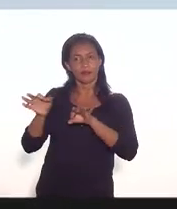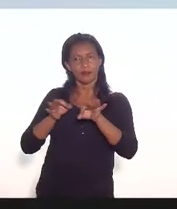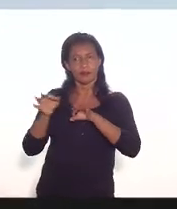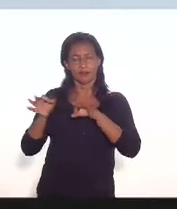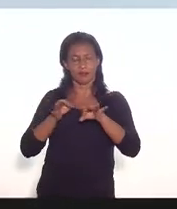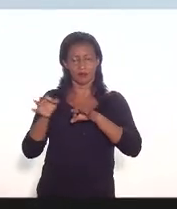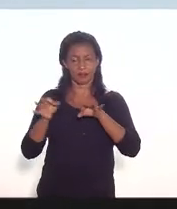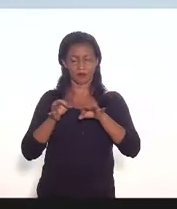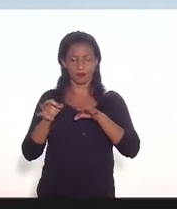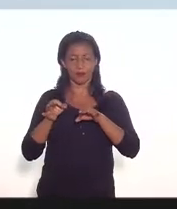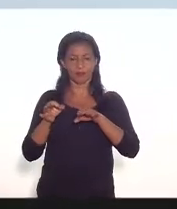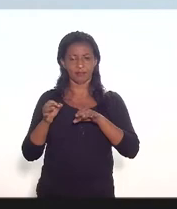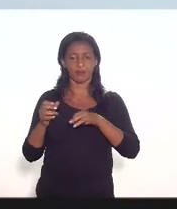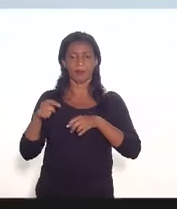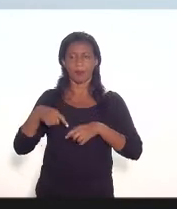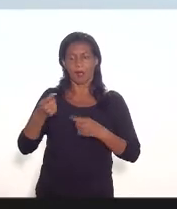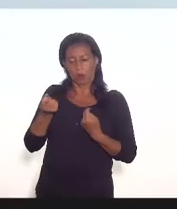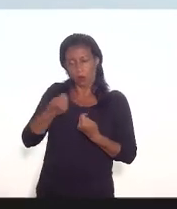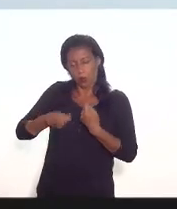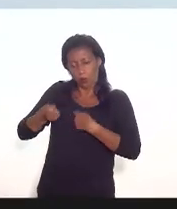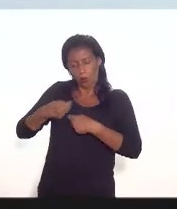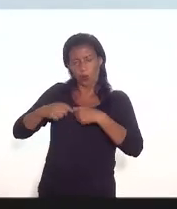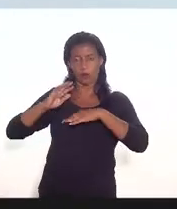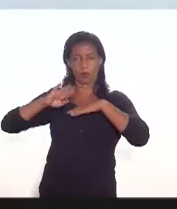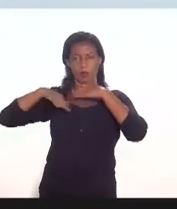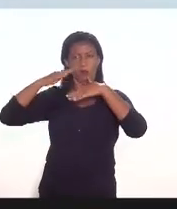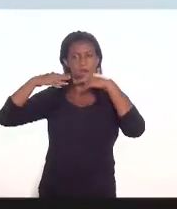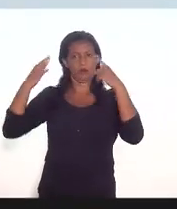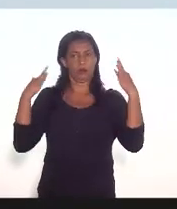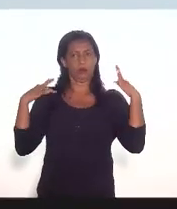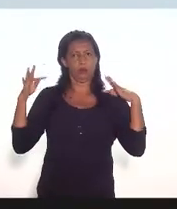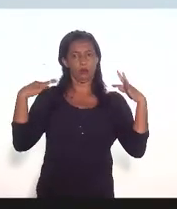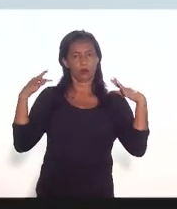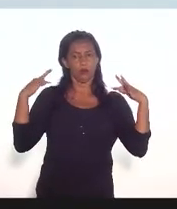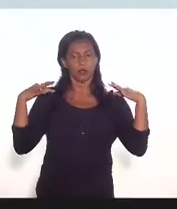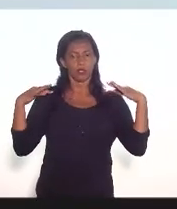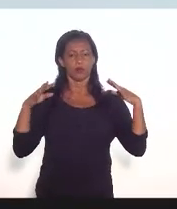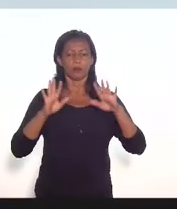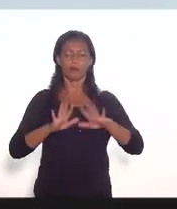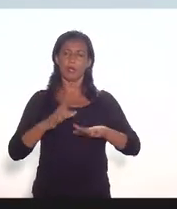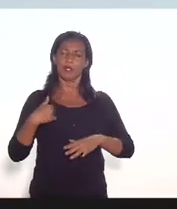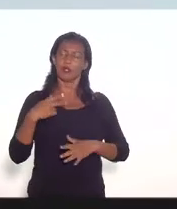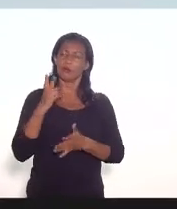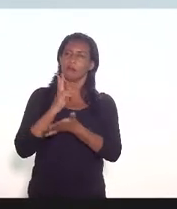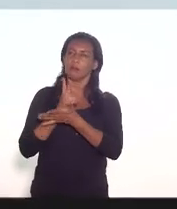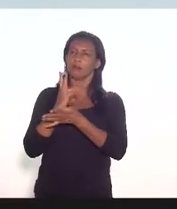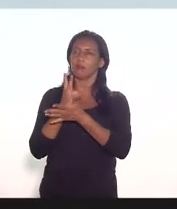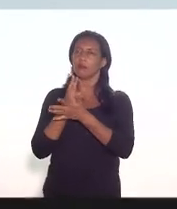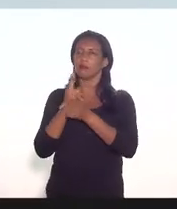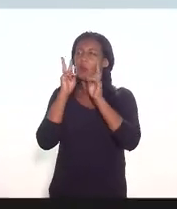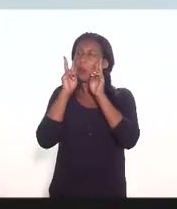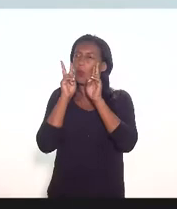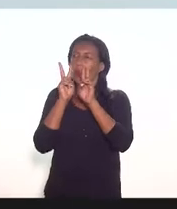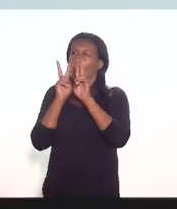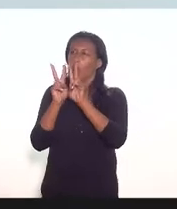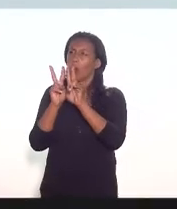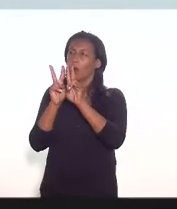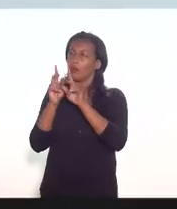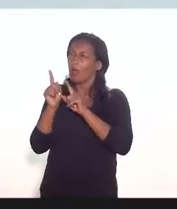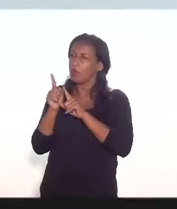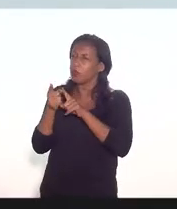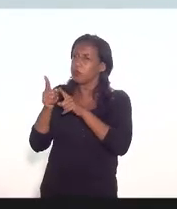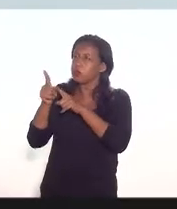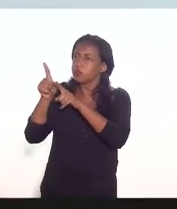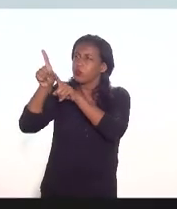setores econômicos do Rio de Janeiro especialmente ao desenvolvimento do turismo mas eu eu sempre olho para o interior do estado eu sou de Literói